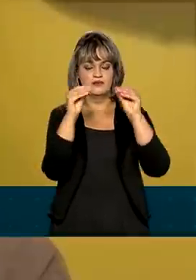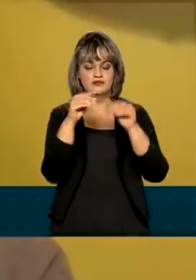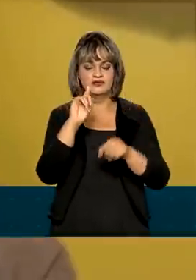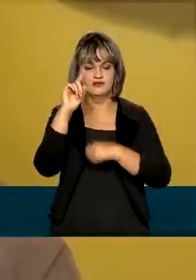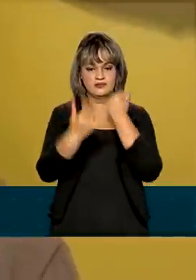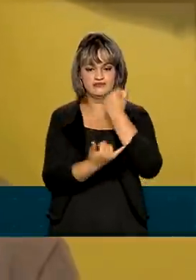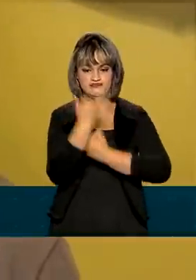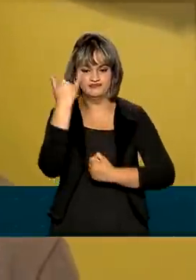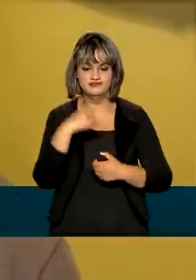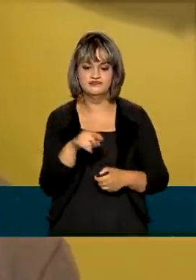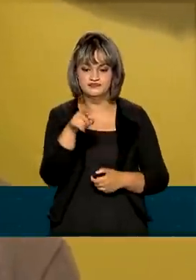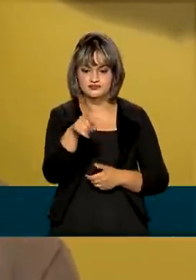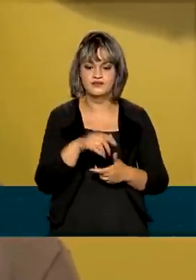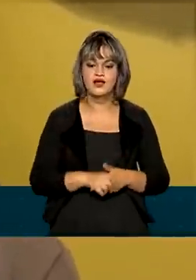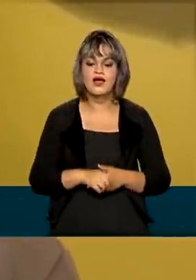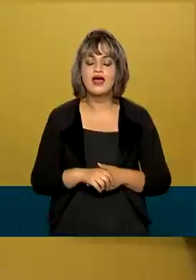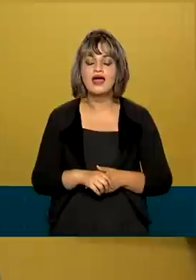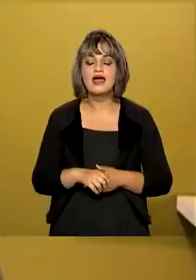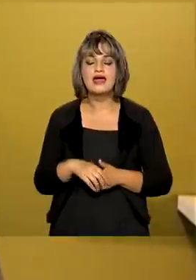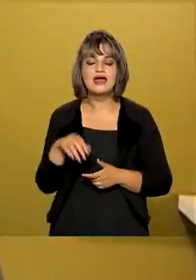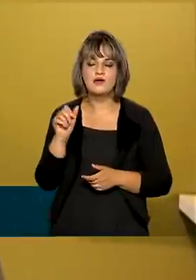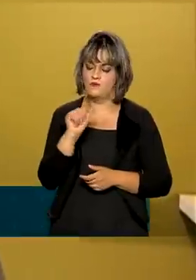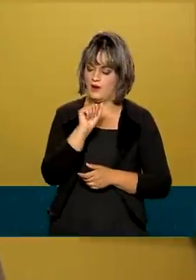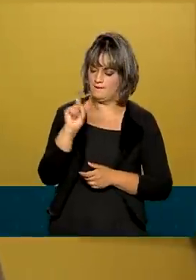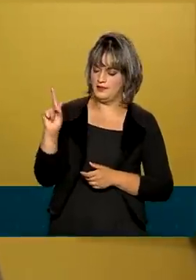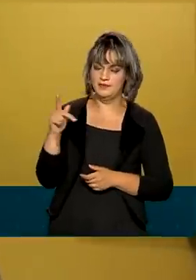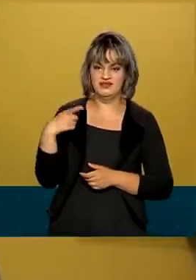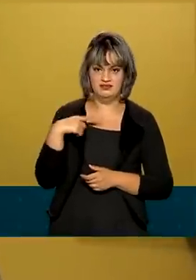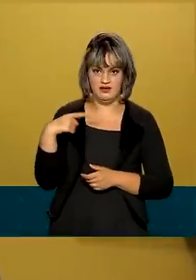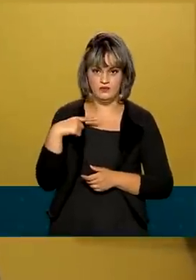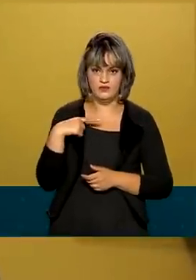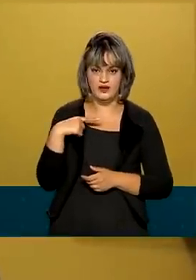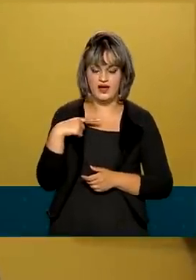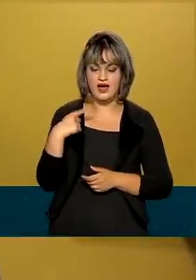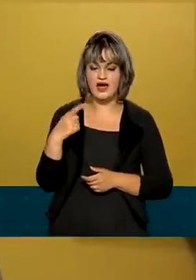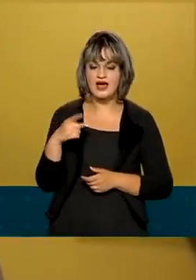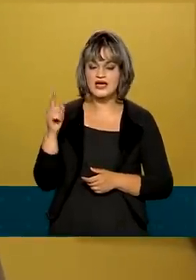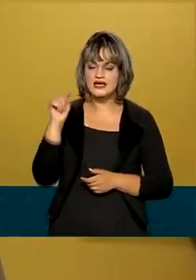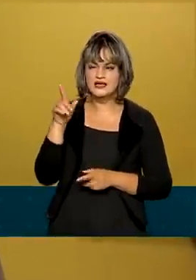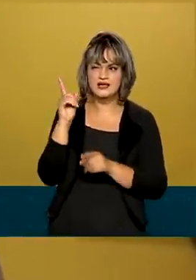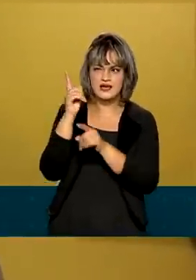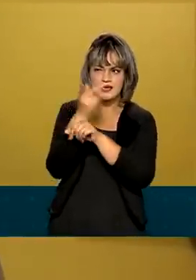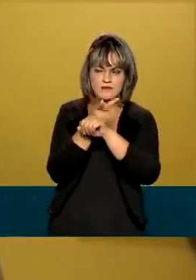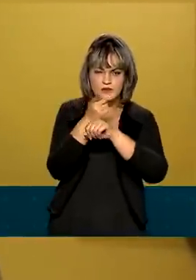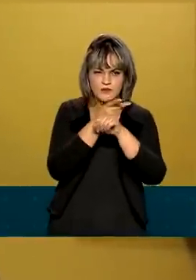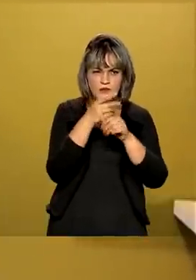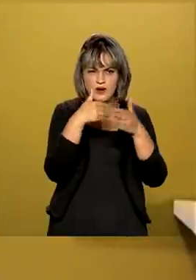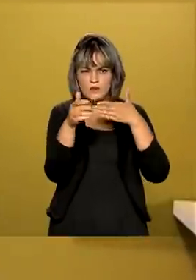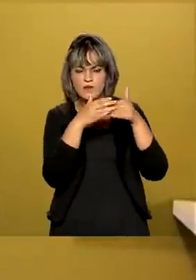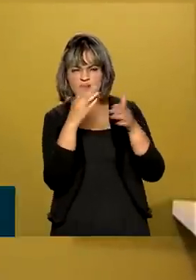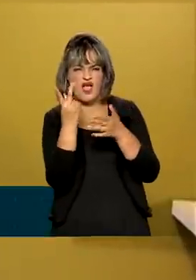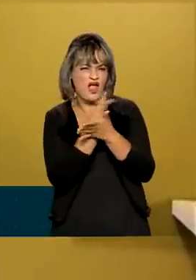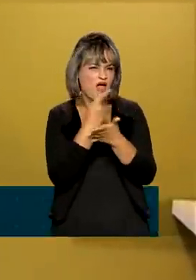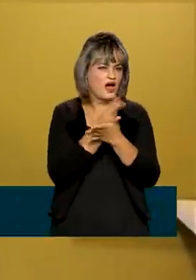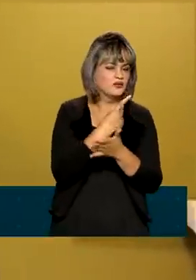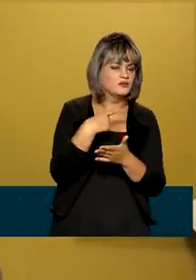Eu passo um aplicativo, ele elimina qualquer malware que tenha dentro da máquina que possa